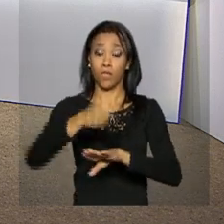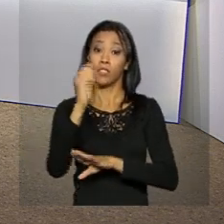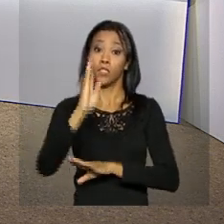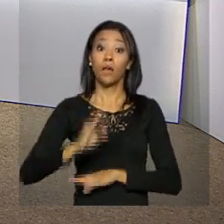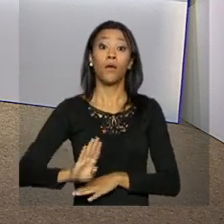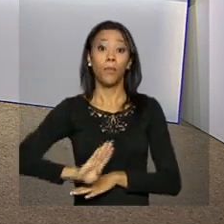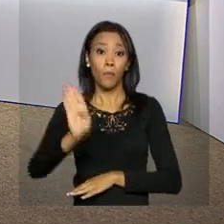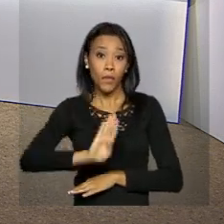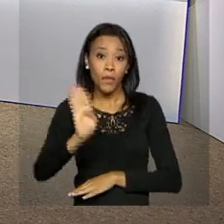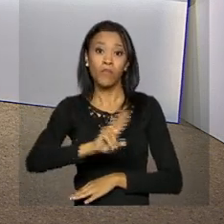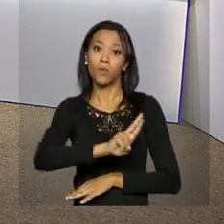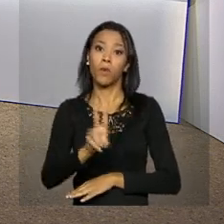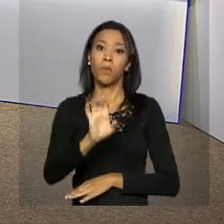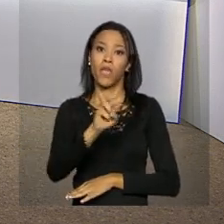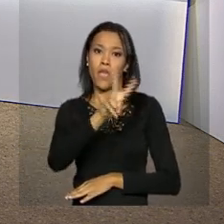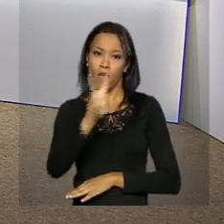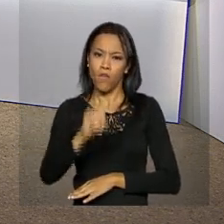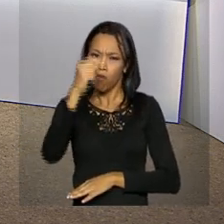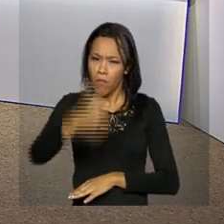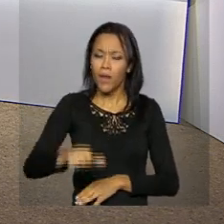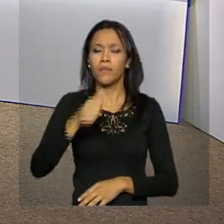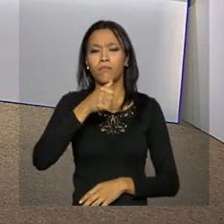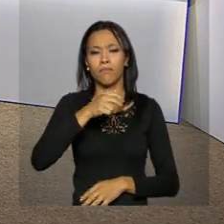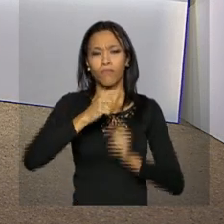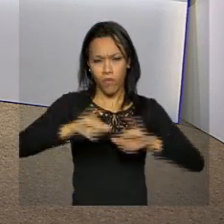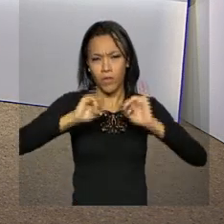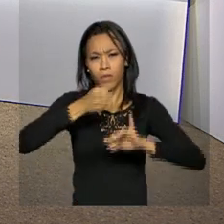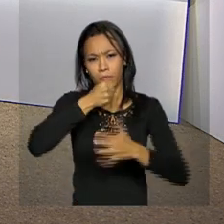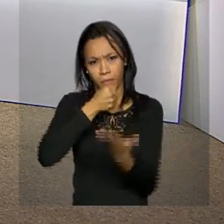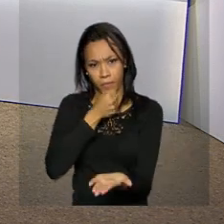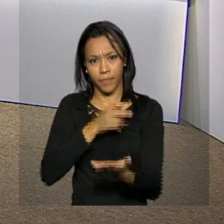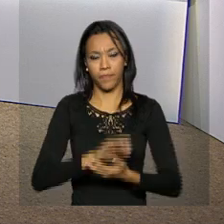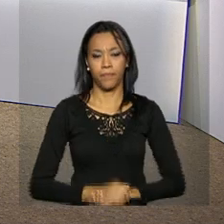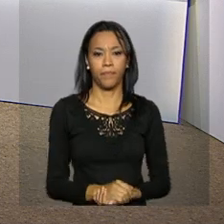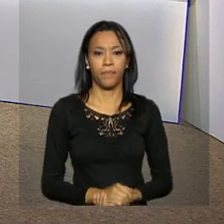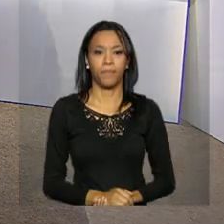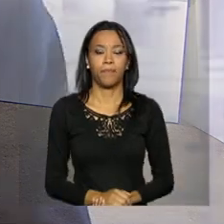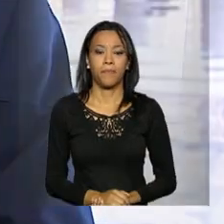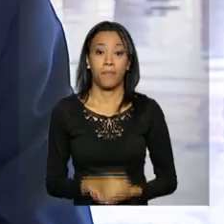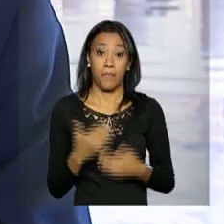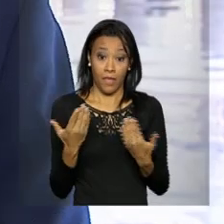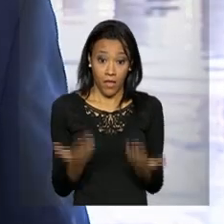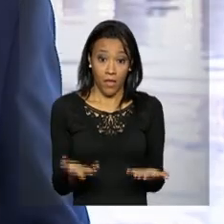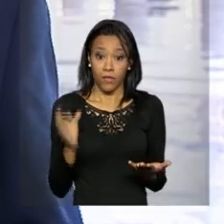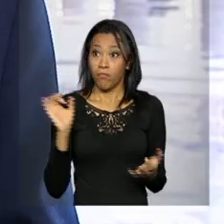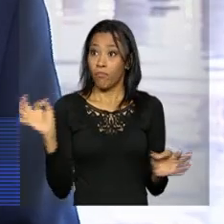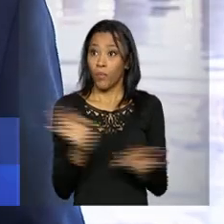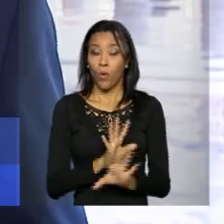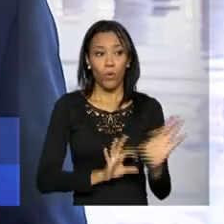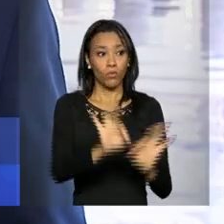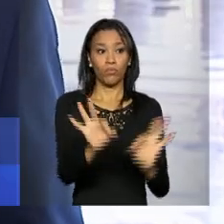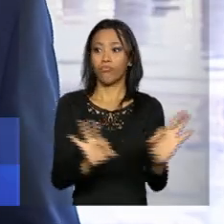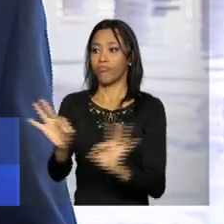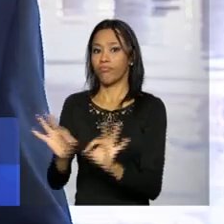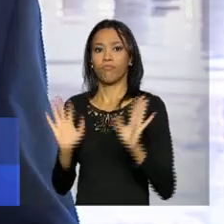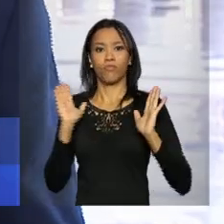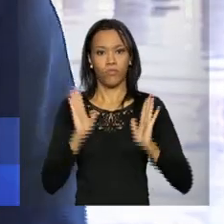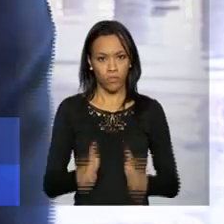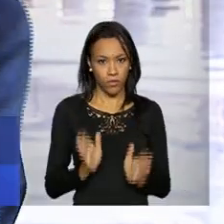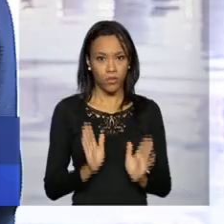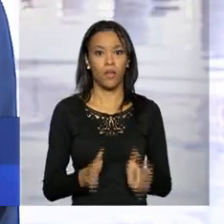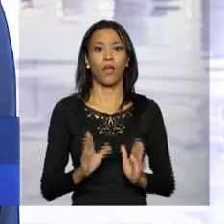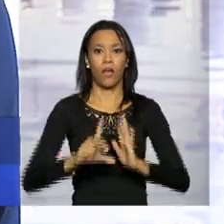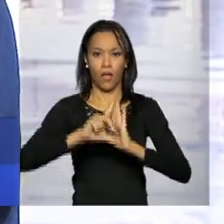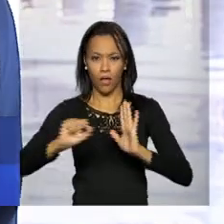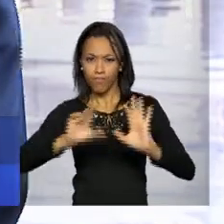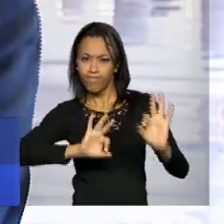O repórter João Pedro Neto tem as informações. João Pedro? Bom, Daniel, pois é, aqui praticamente tudo pronto aqui no Palácio do Planalto,